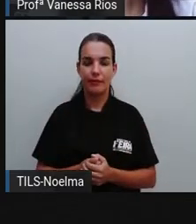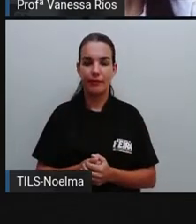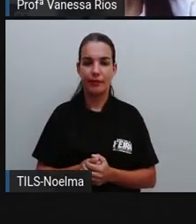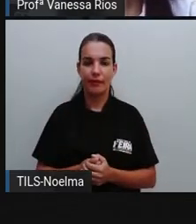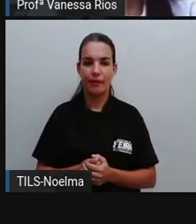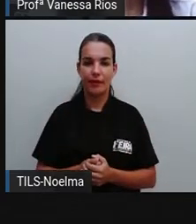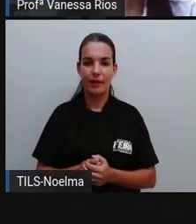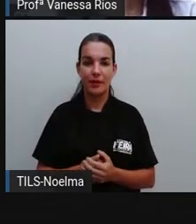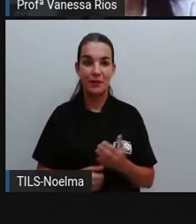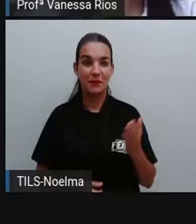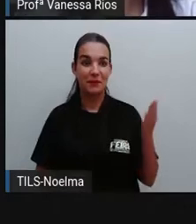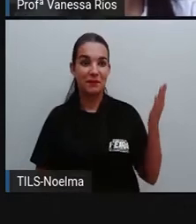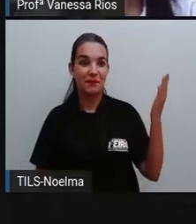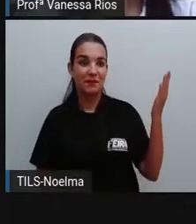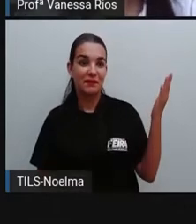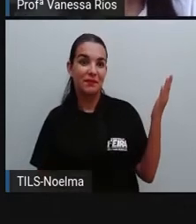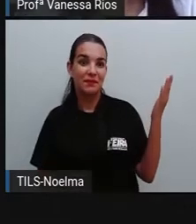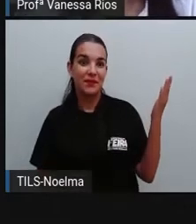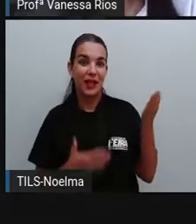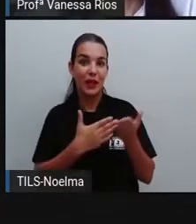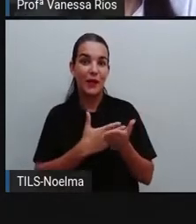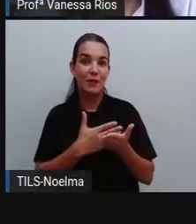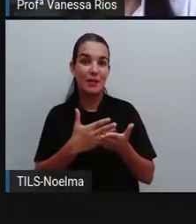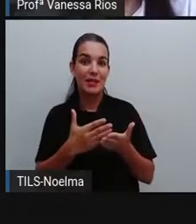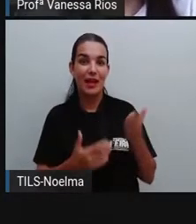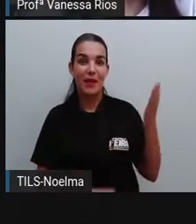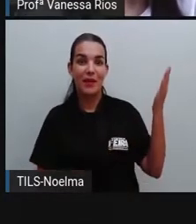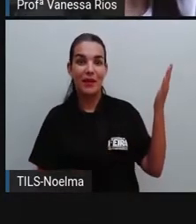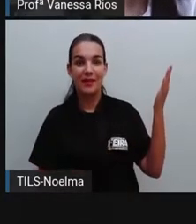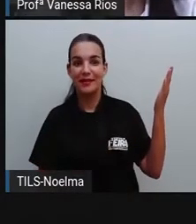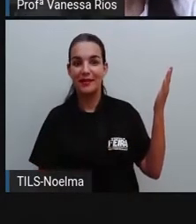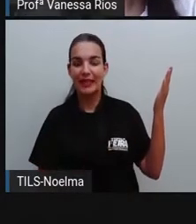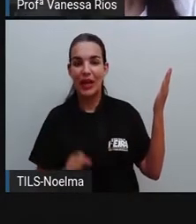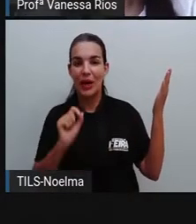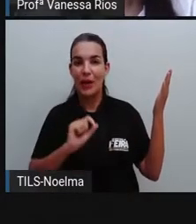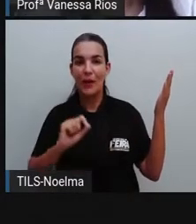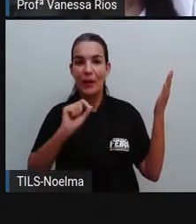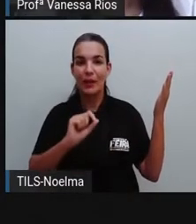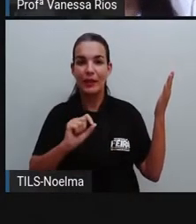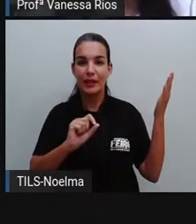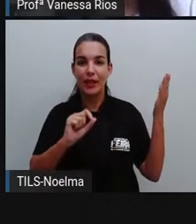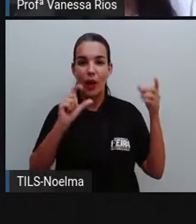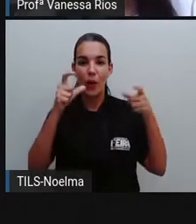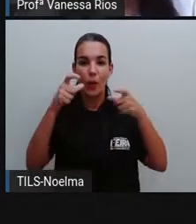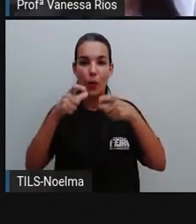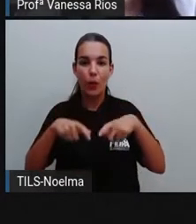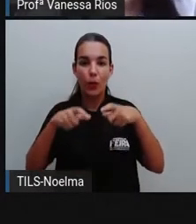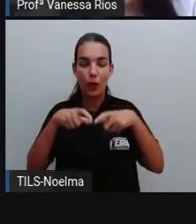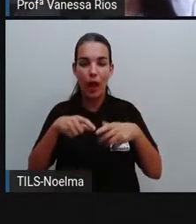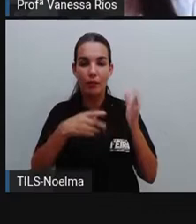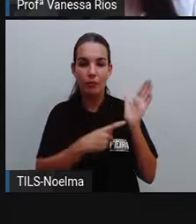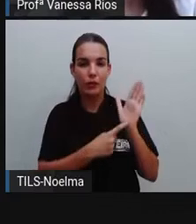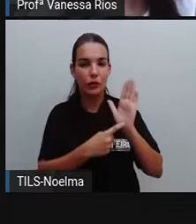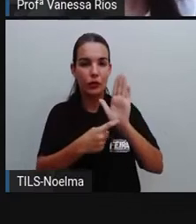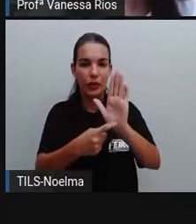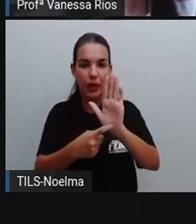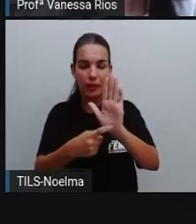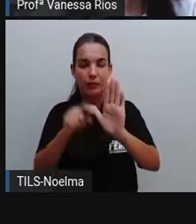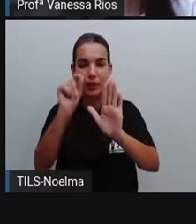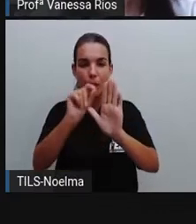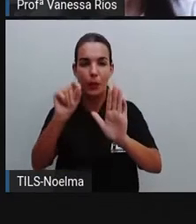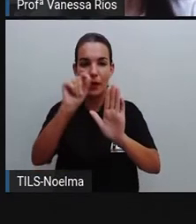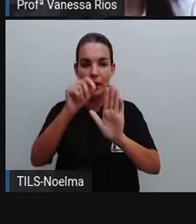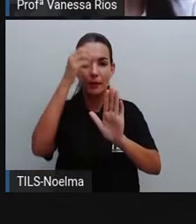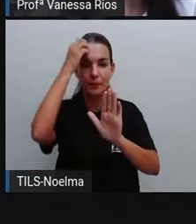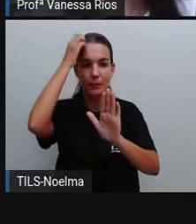de energia? Para começar para trás justamente, né? A amostra aí, a apresentação